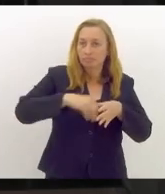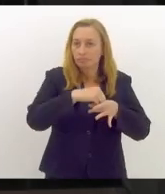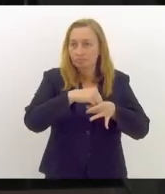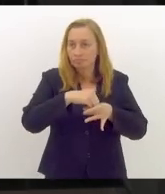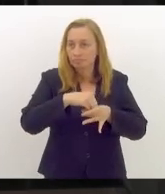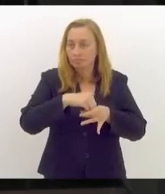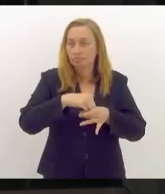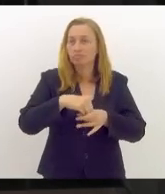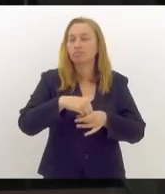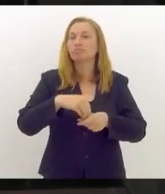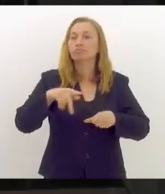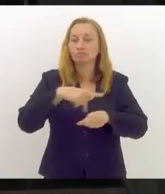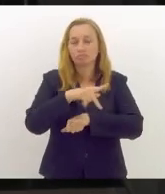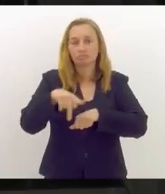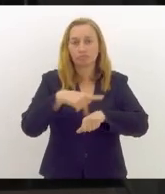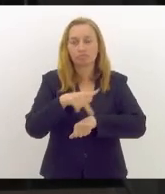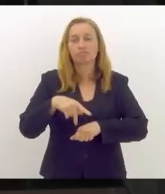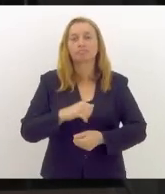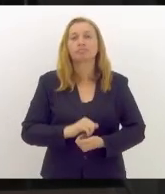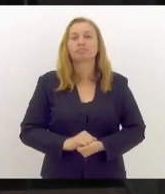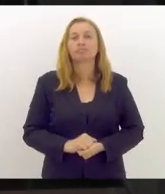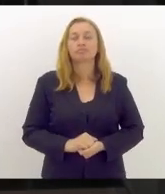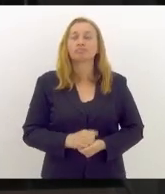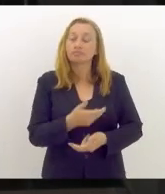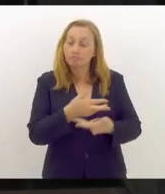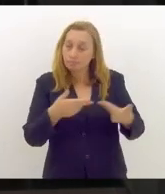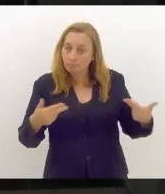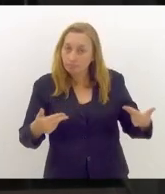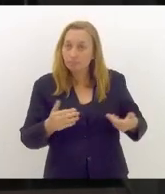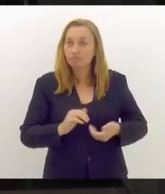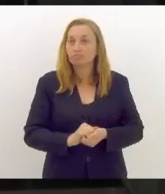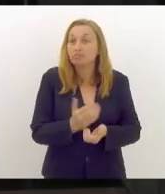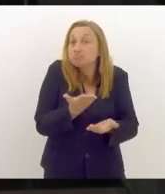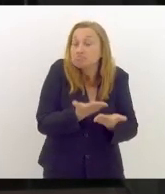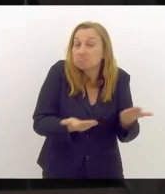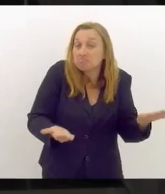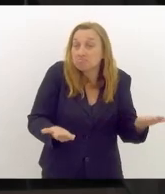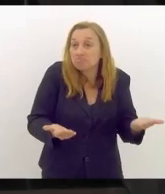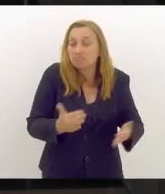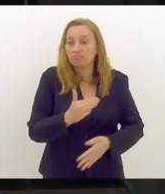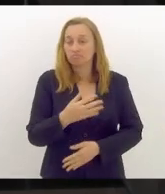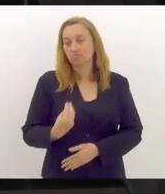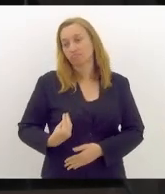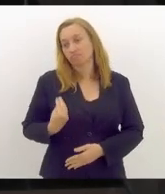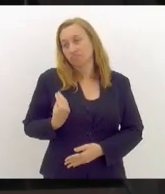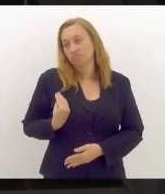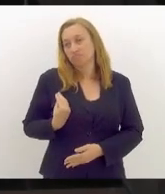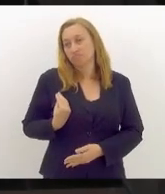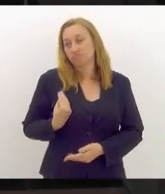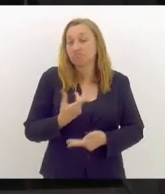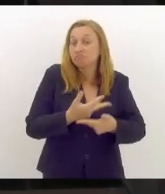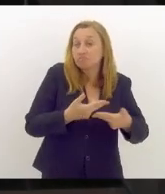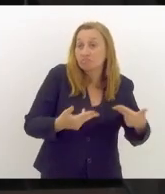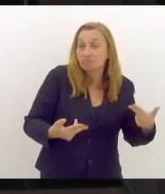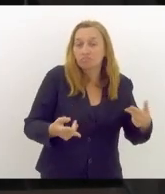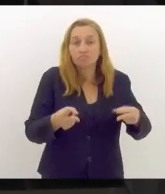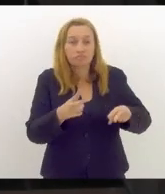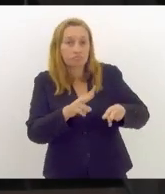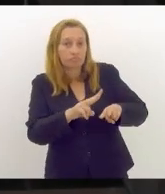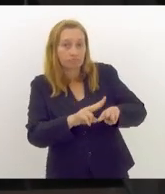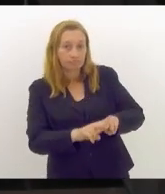voltasse país. Muitos perderam a vida, muitos foram presos,